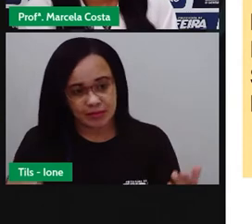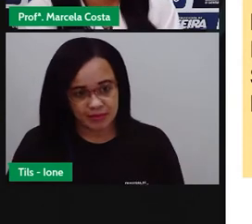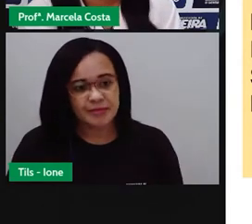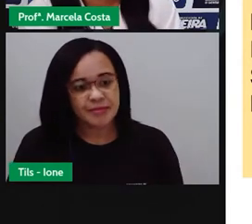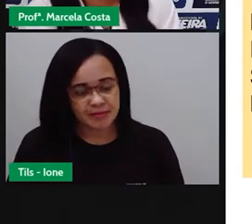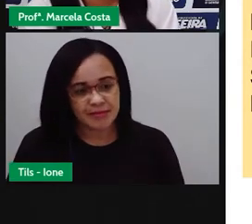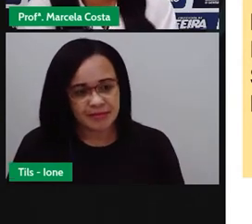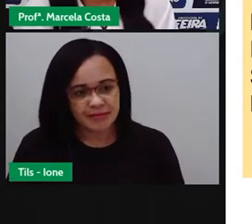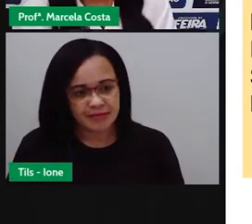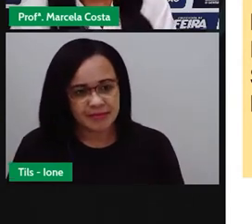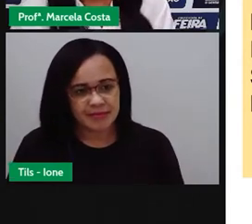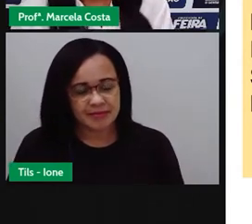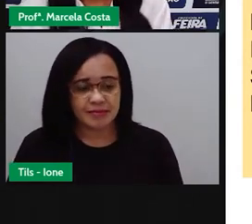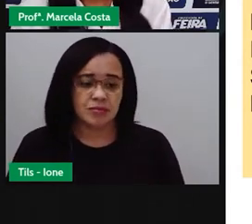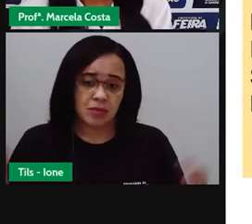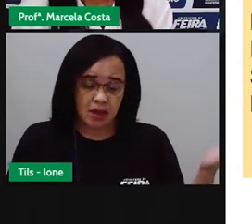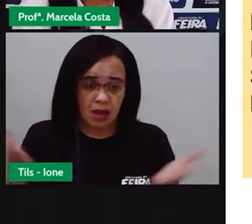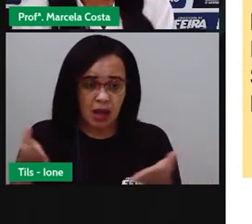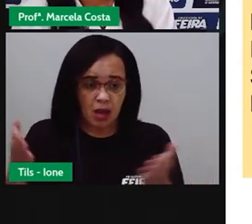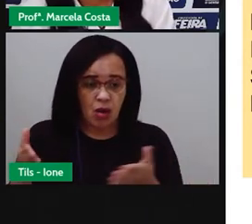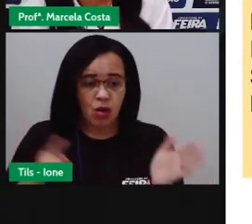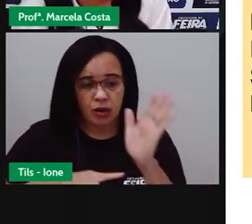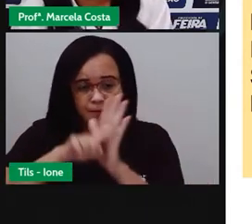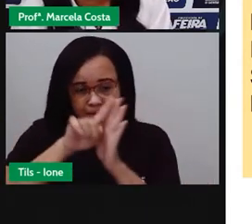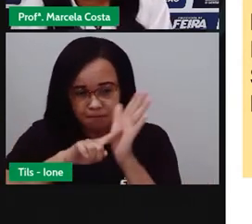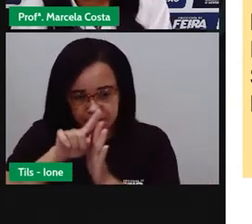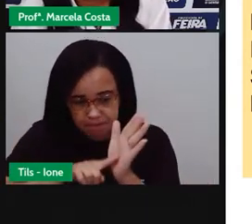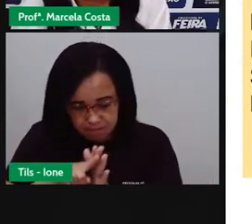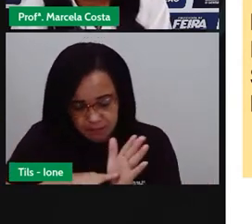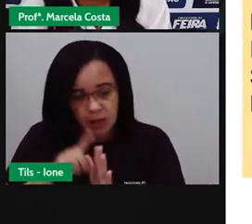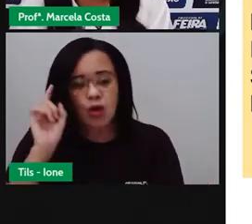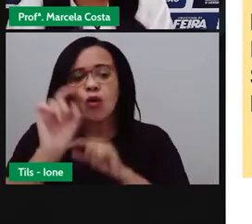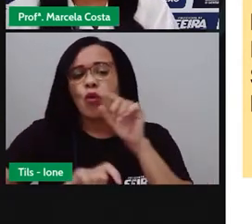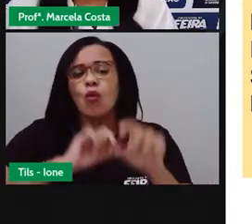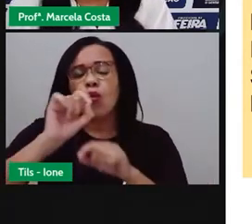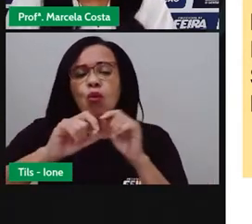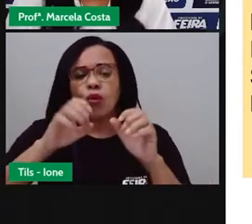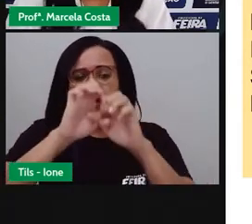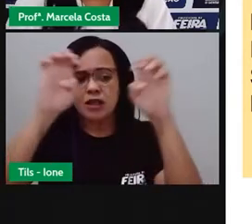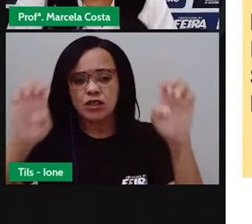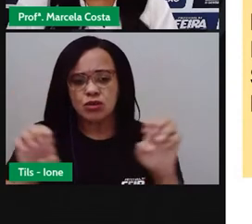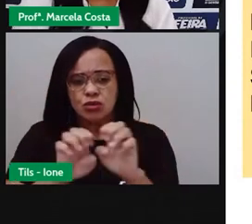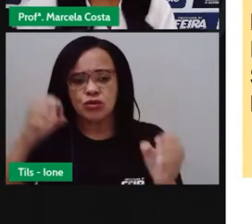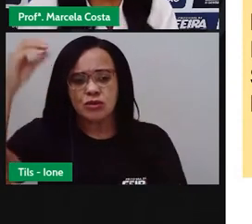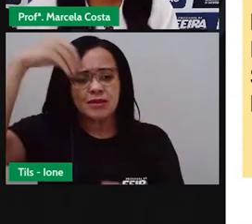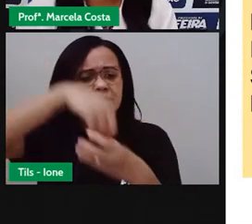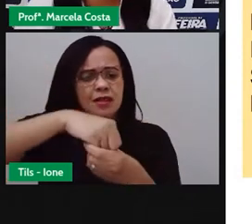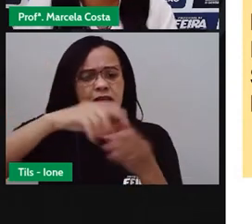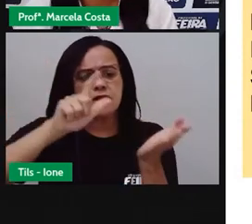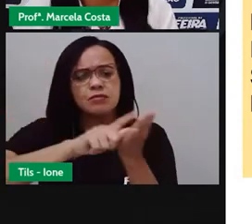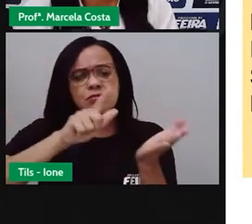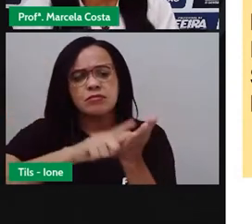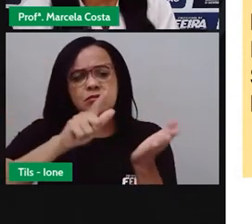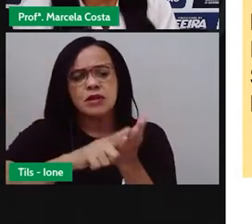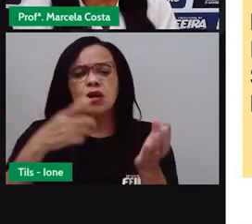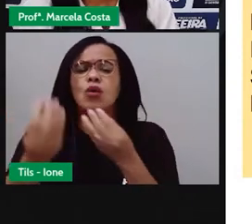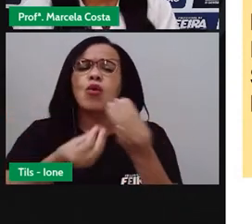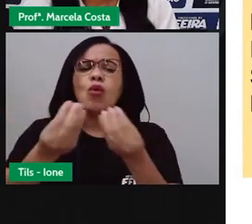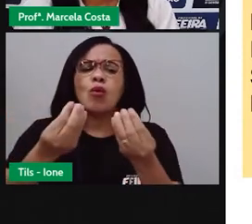Agora a gente vai analisar a estrutura desse convite. Então,